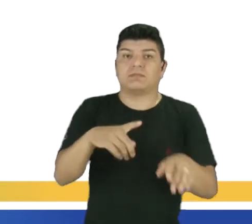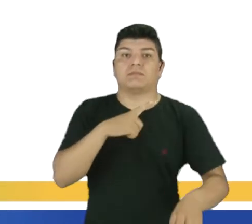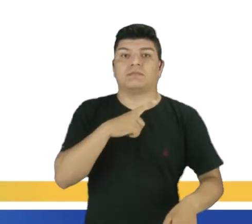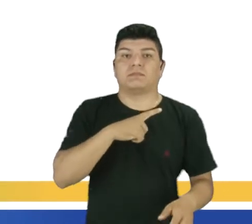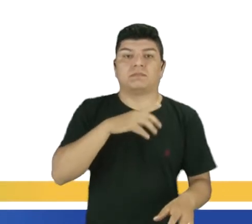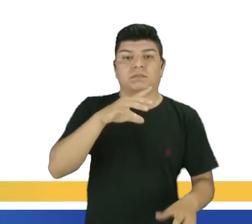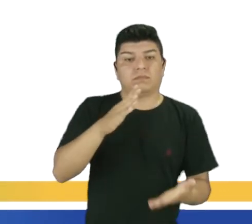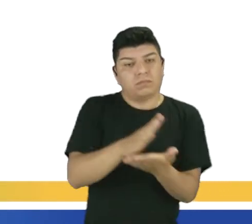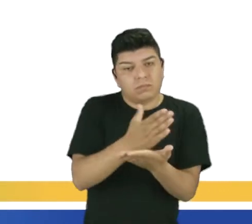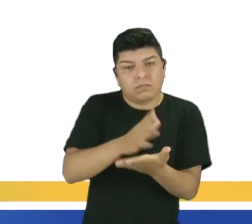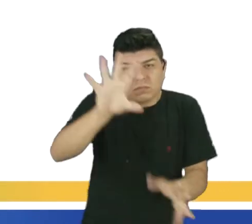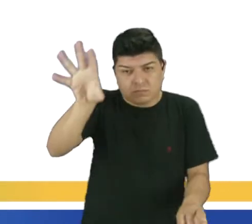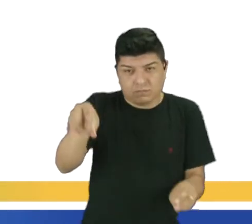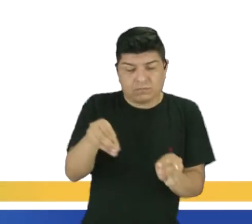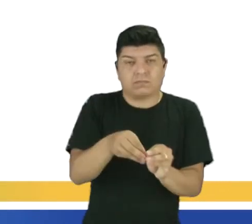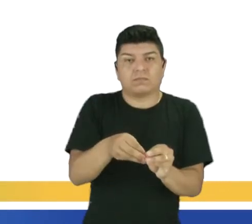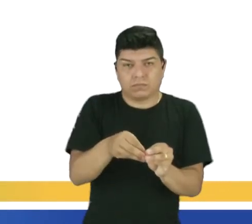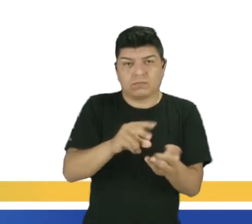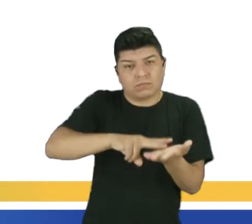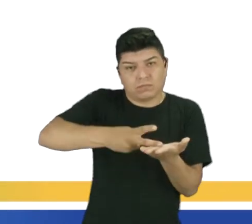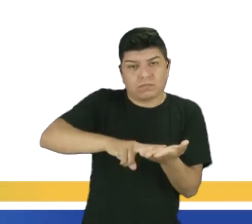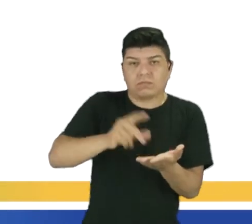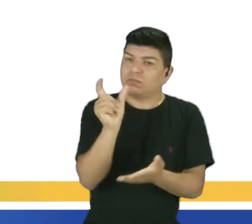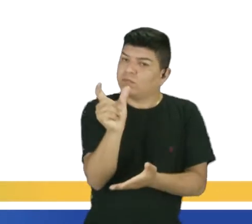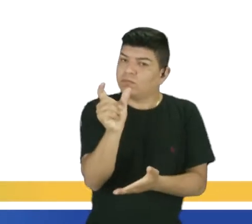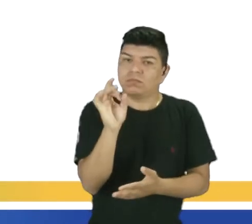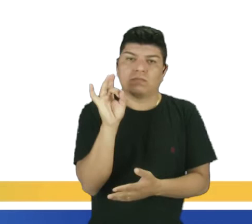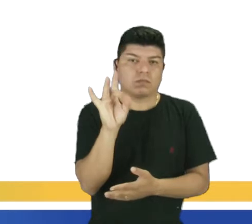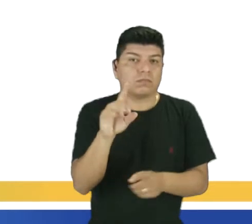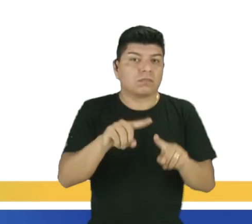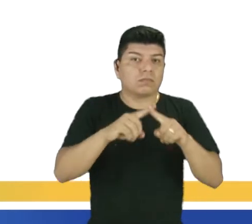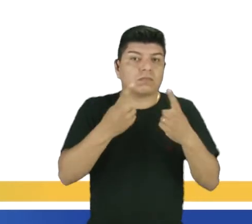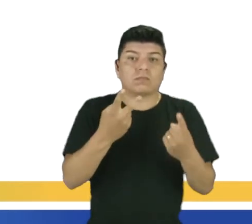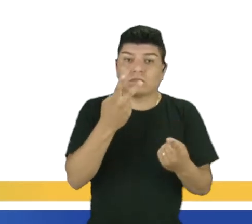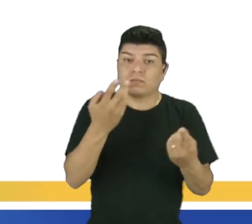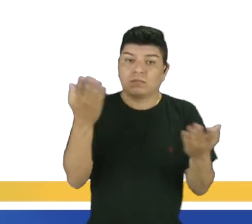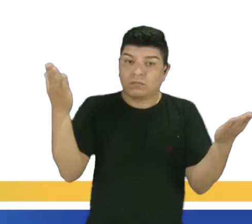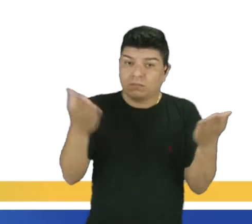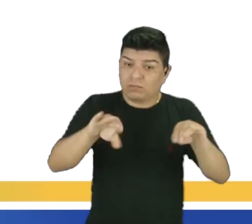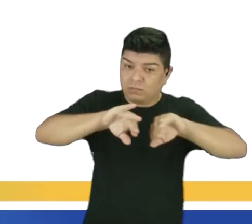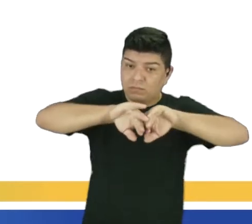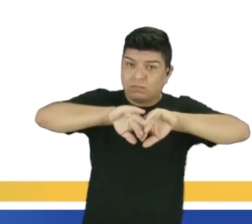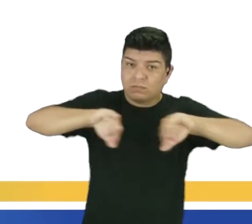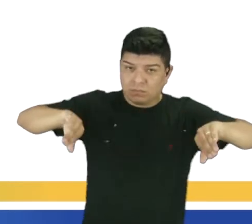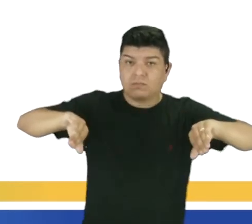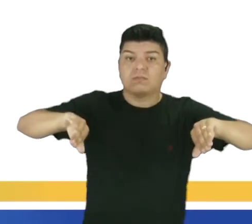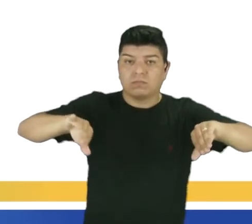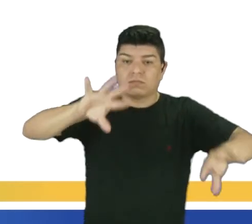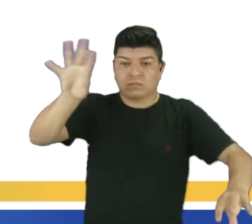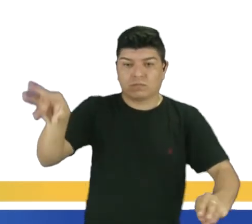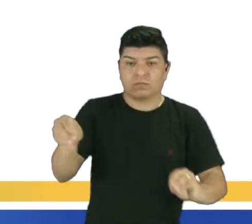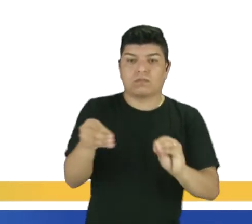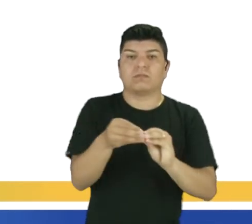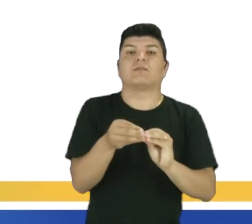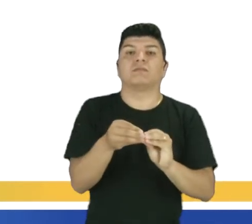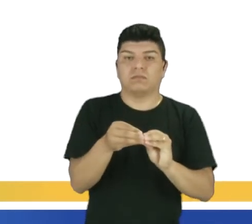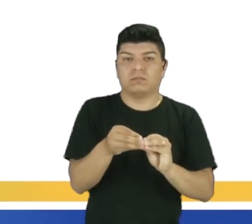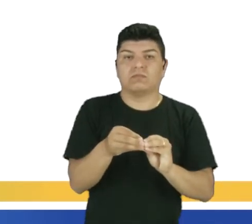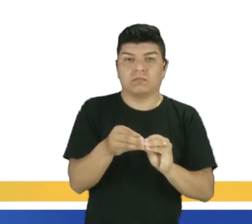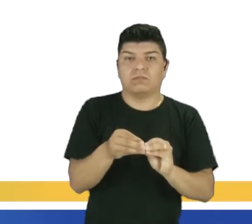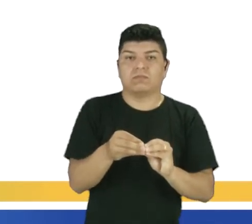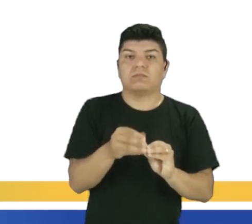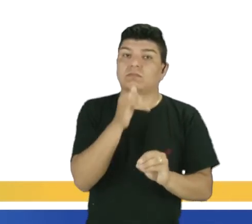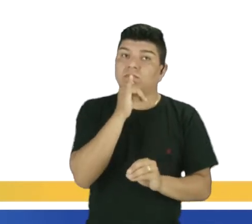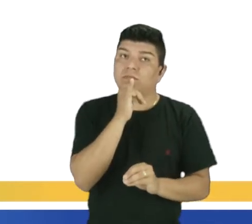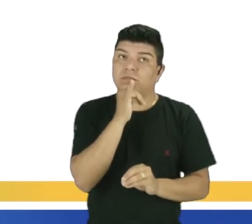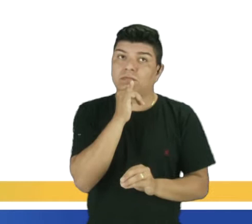umas que se completavam. A gente traduz com uma palavra só. E agora, a gente vê que é separado. Então, é um complemento uma da outra.